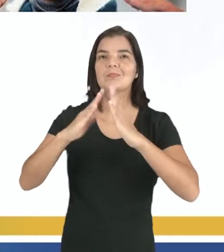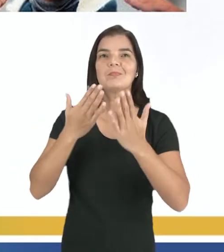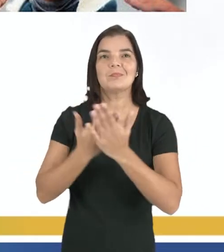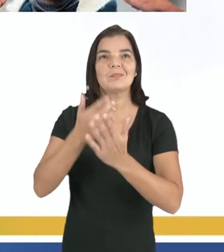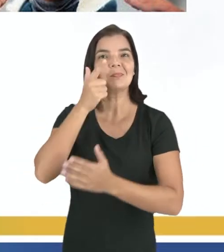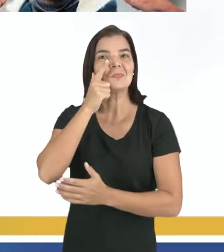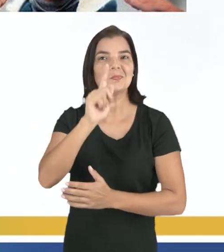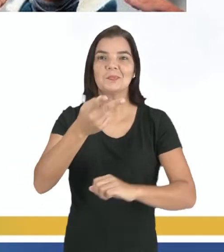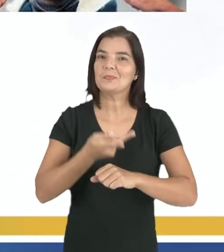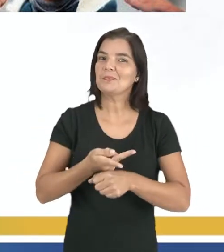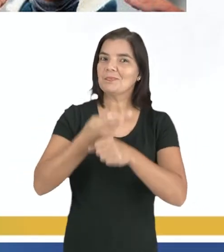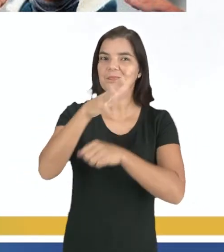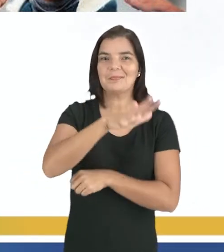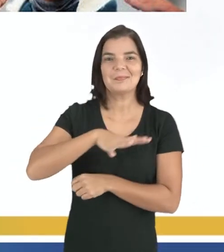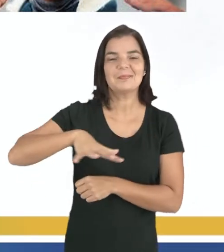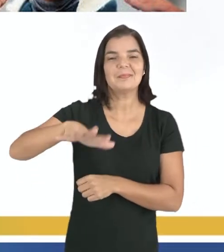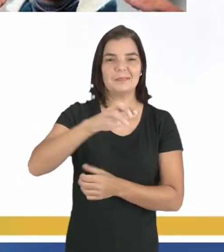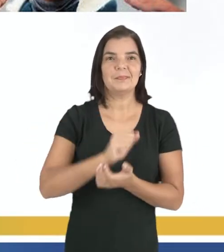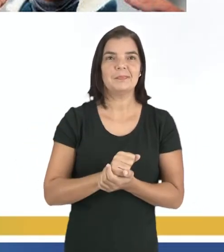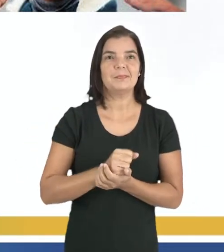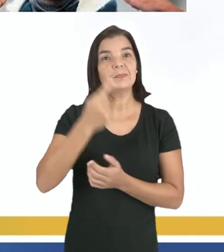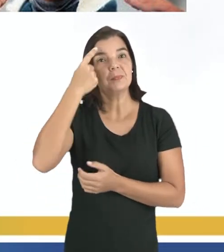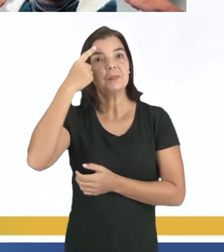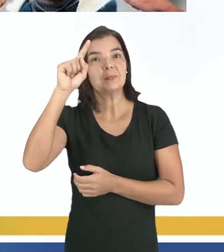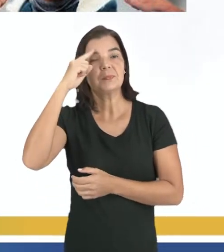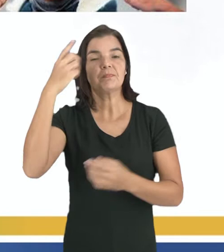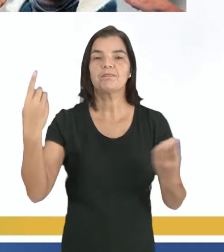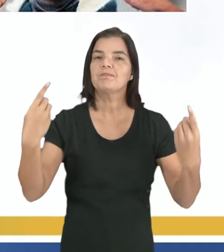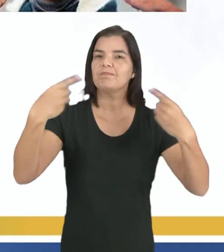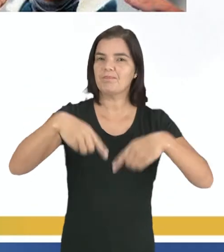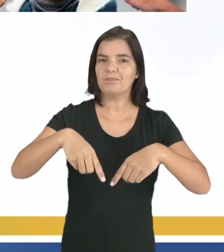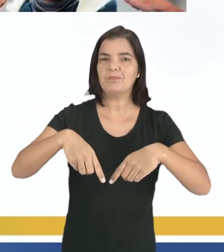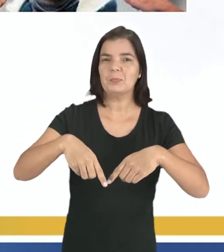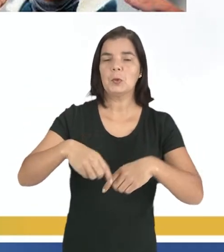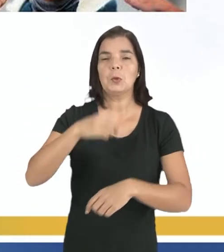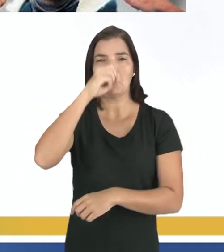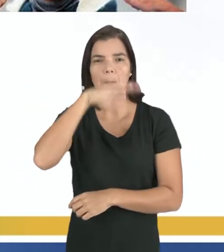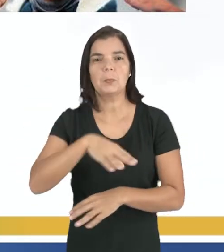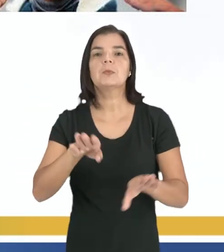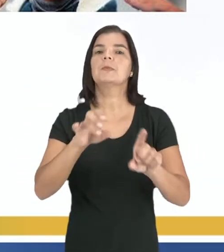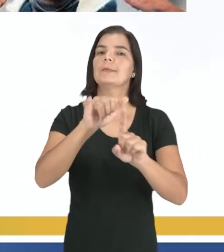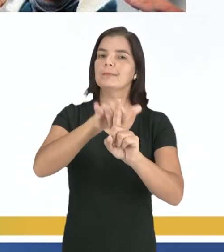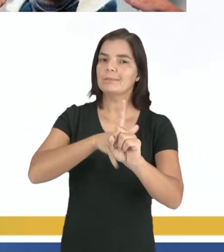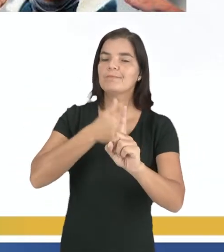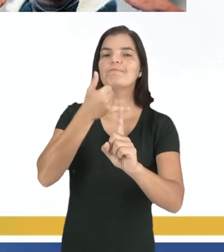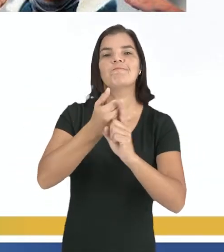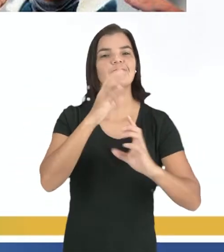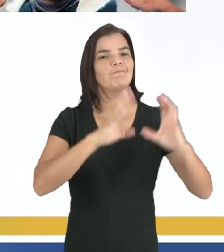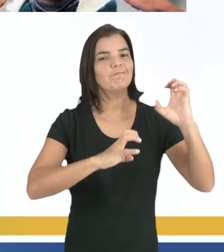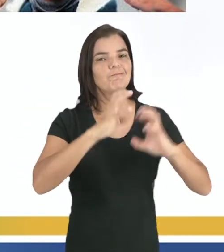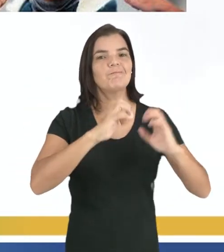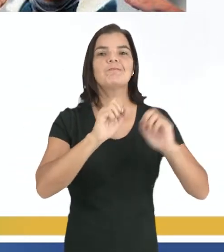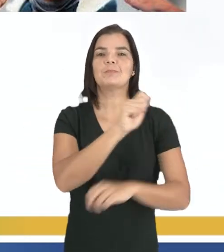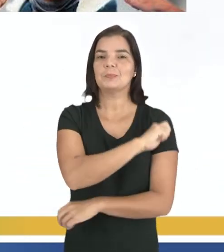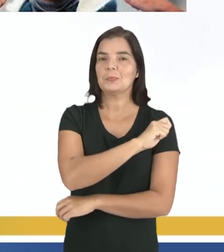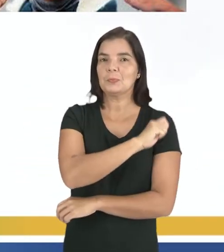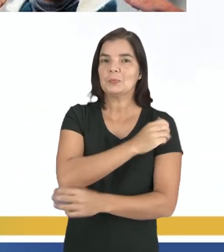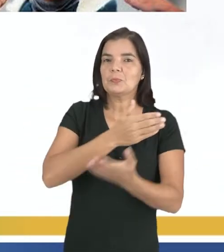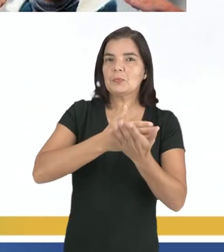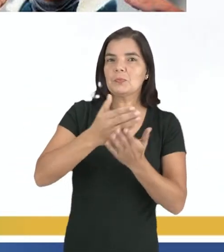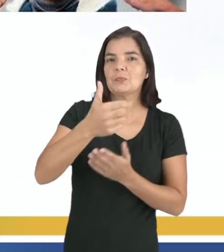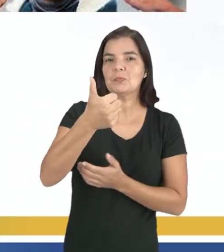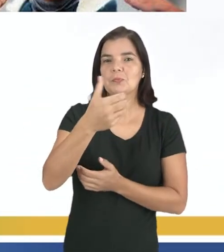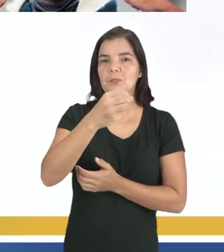ganha prêmio nacional. Criado pelo combate à agressividade, o bullying e os conflitos entre os alunos, desde que começou em